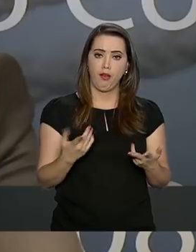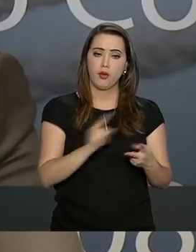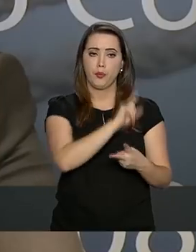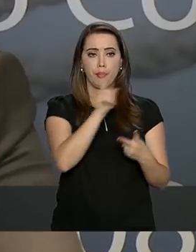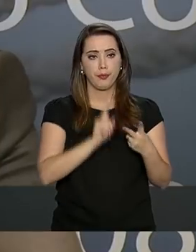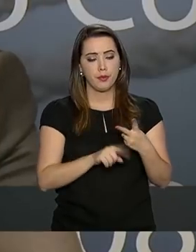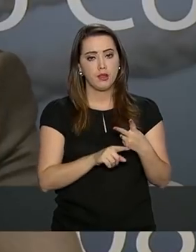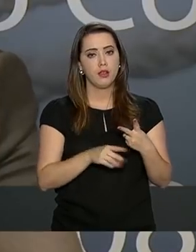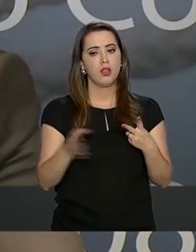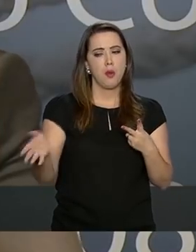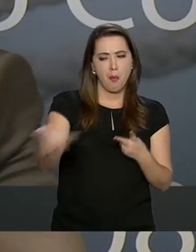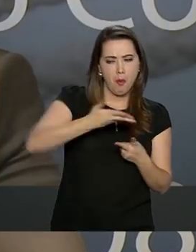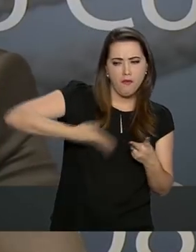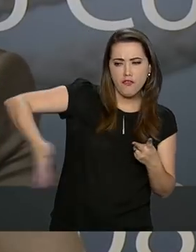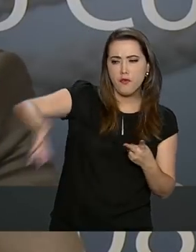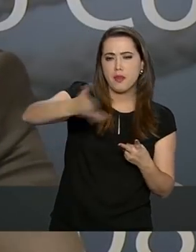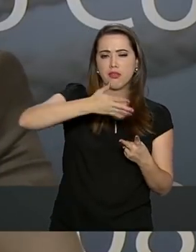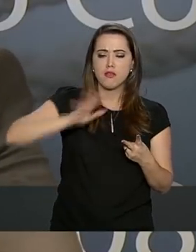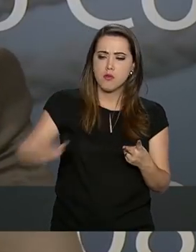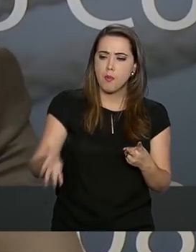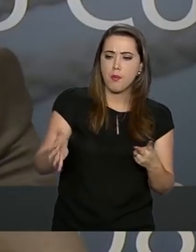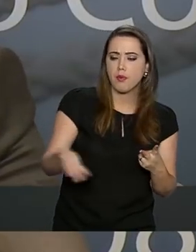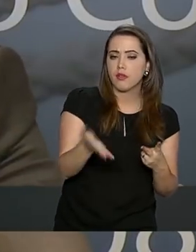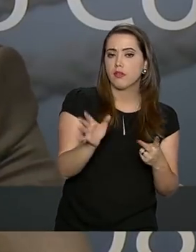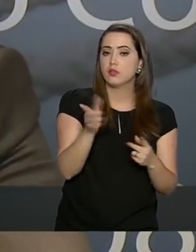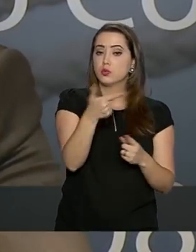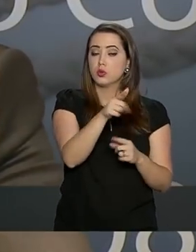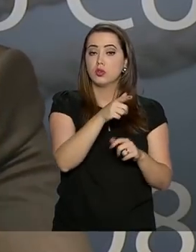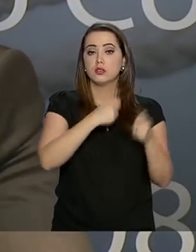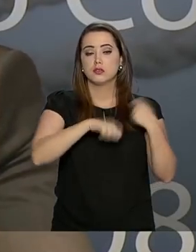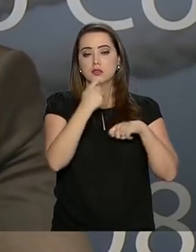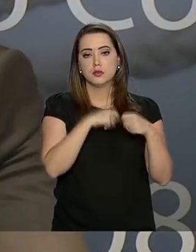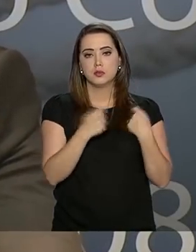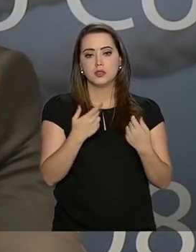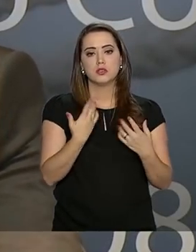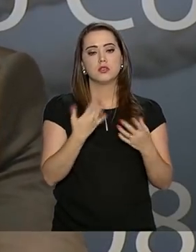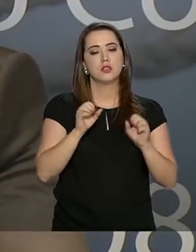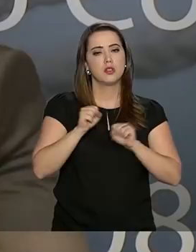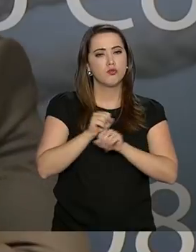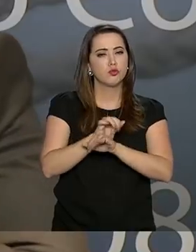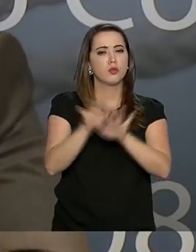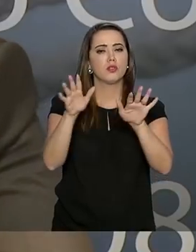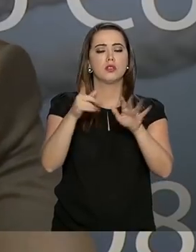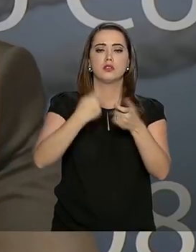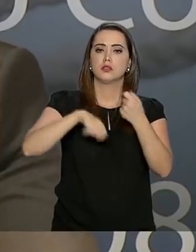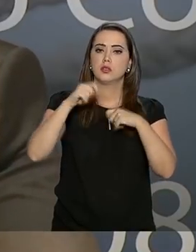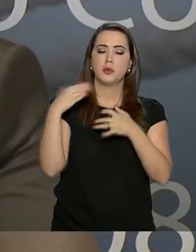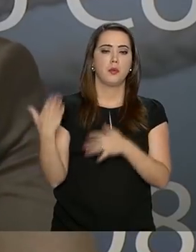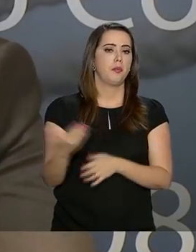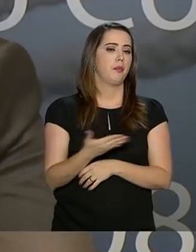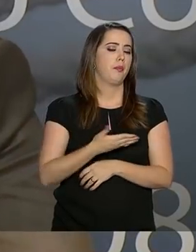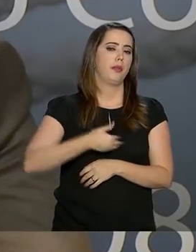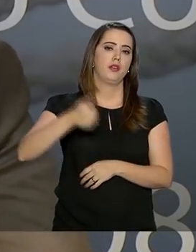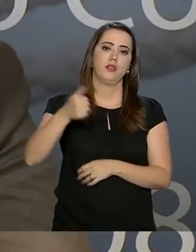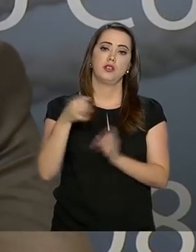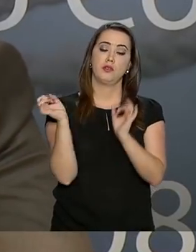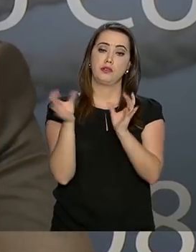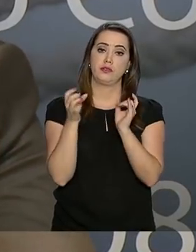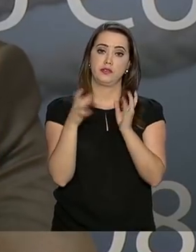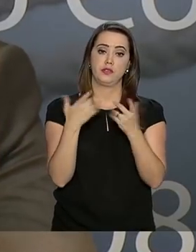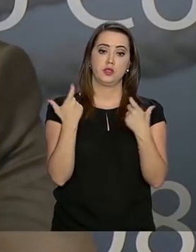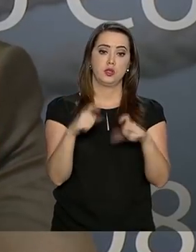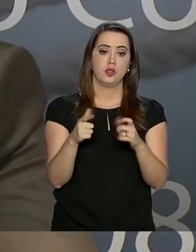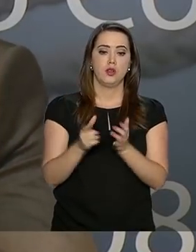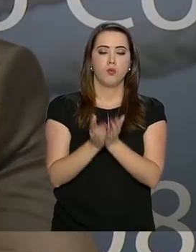isso é movimentação, indução de outras atividades econômicas, isso é dinamização da economia. Então, fazer leilões de